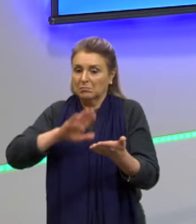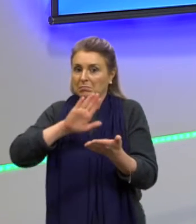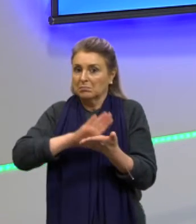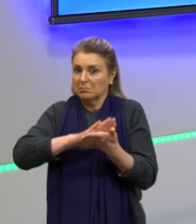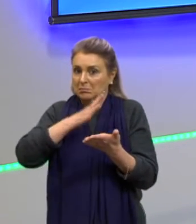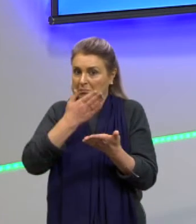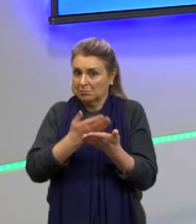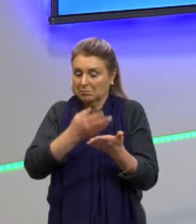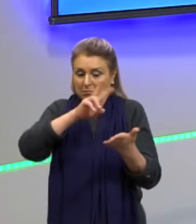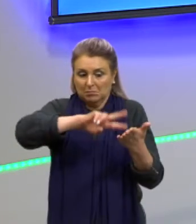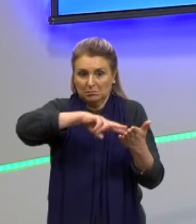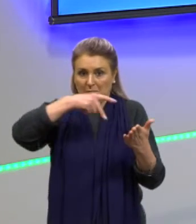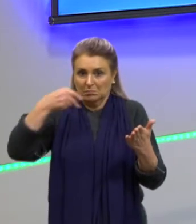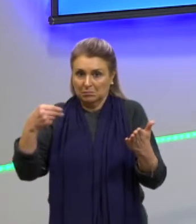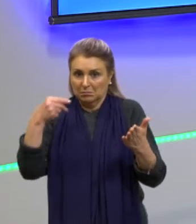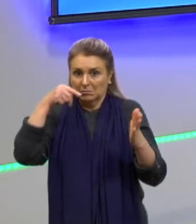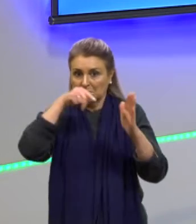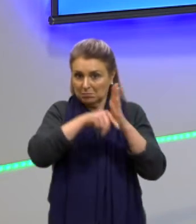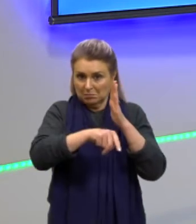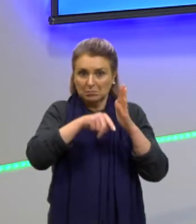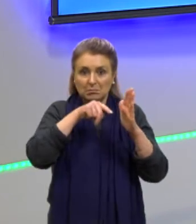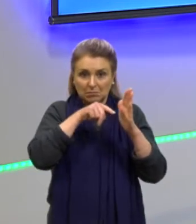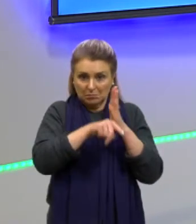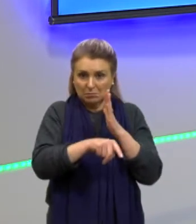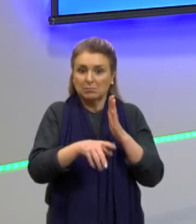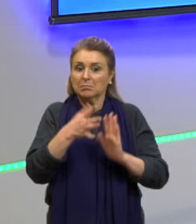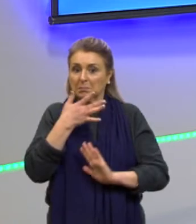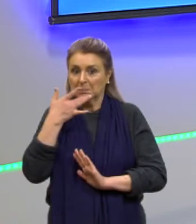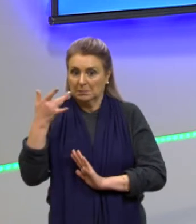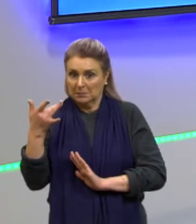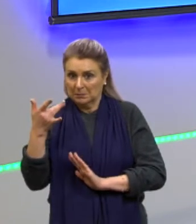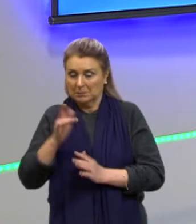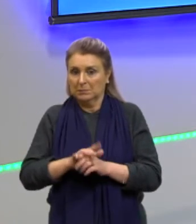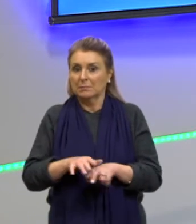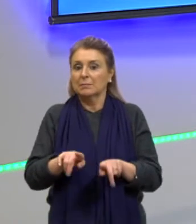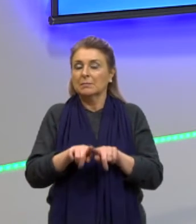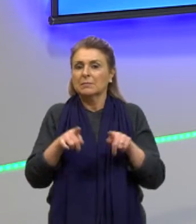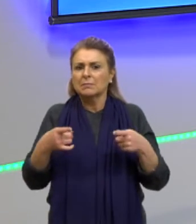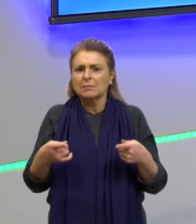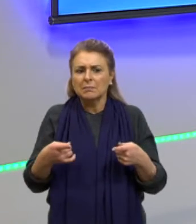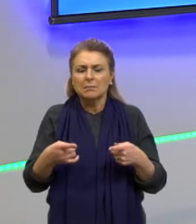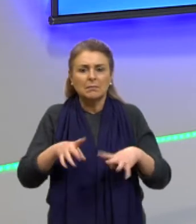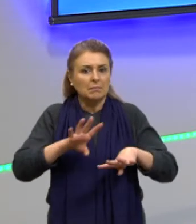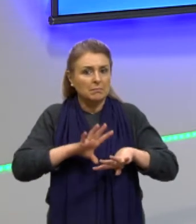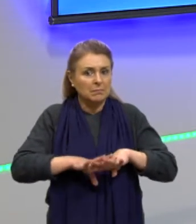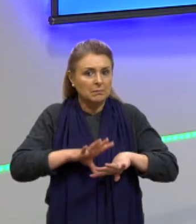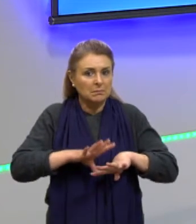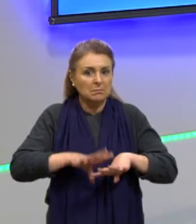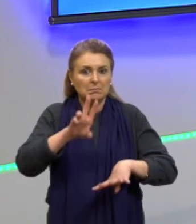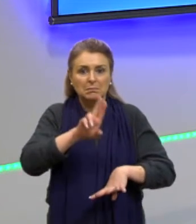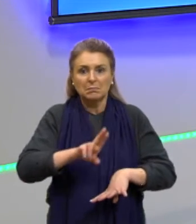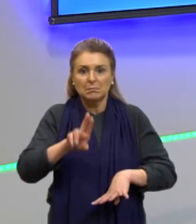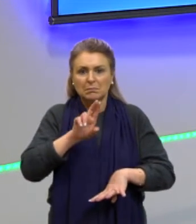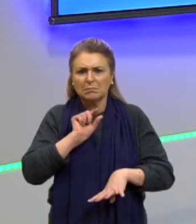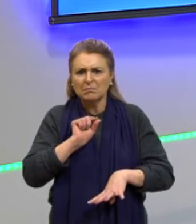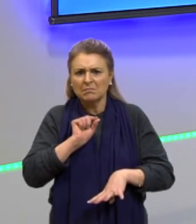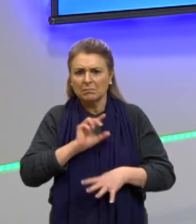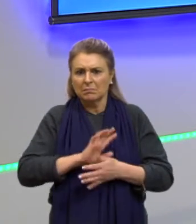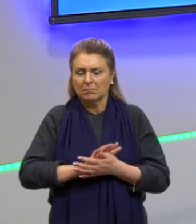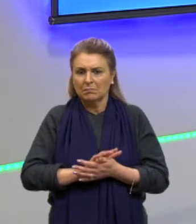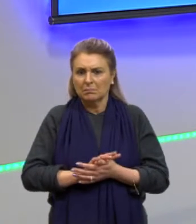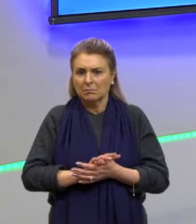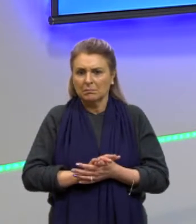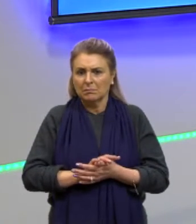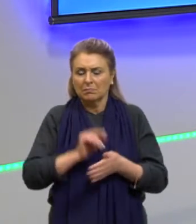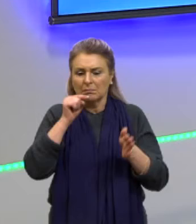já está mais fácil. Mas essa matemática, de matemática, o que eu uso? Então, aqui na questão,